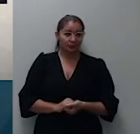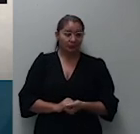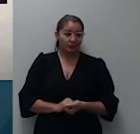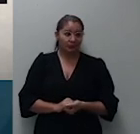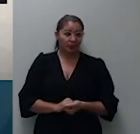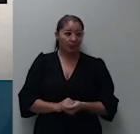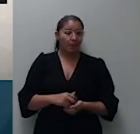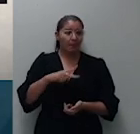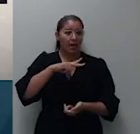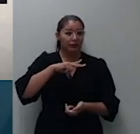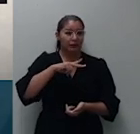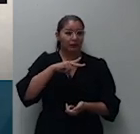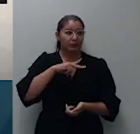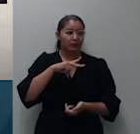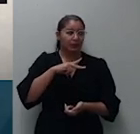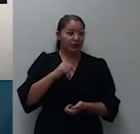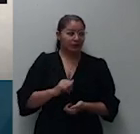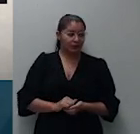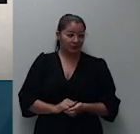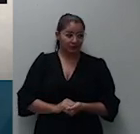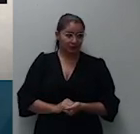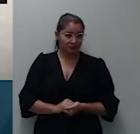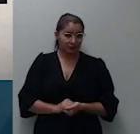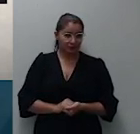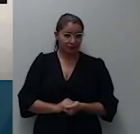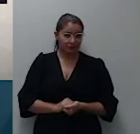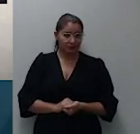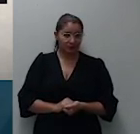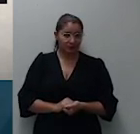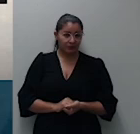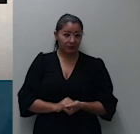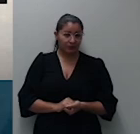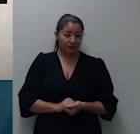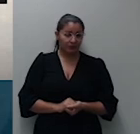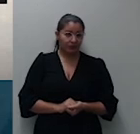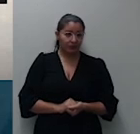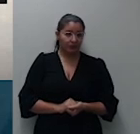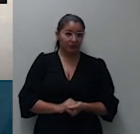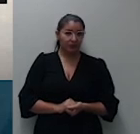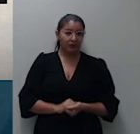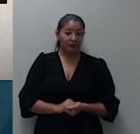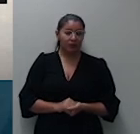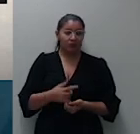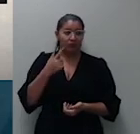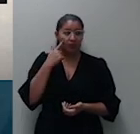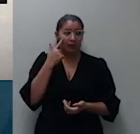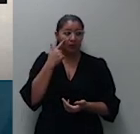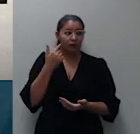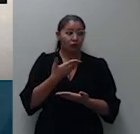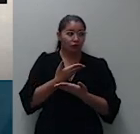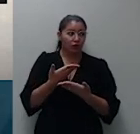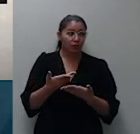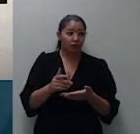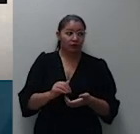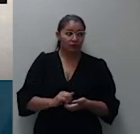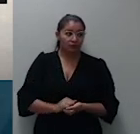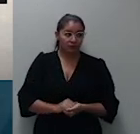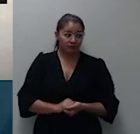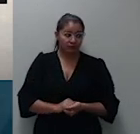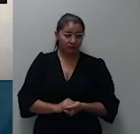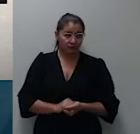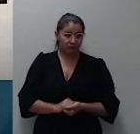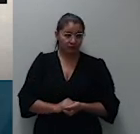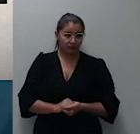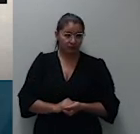nada menos de três por cento fecho aspas portanto a despeito de não existir vício formal na contratação dos advogados tal como refere o